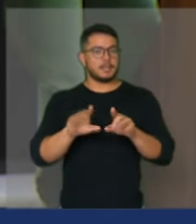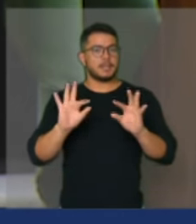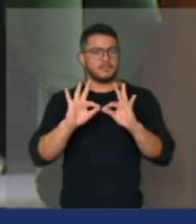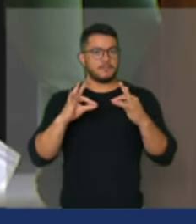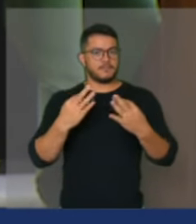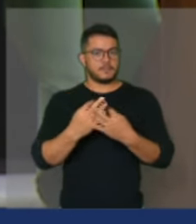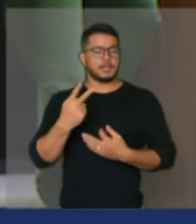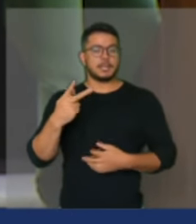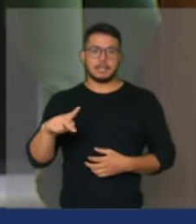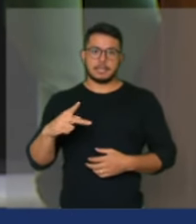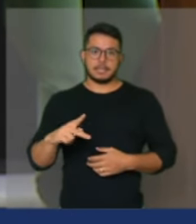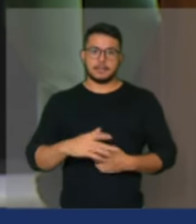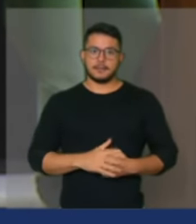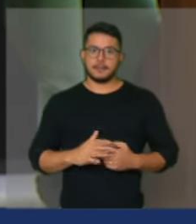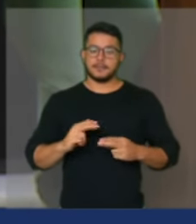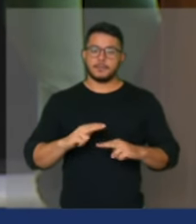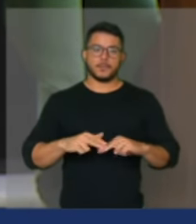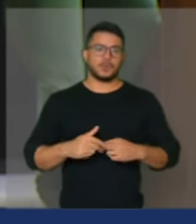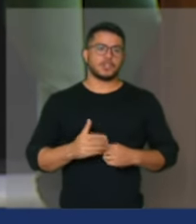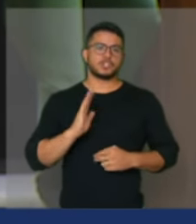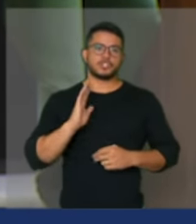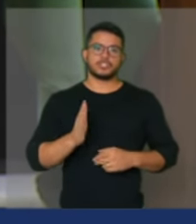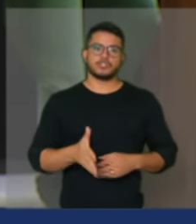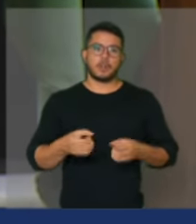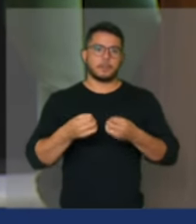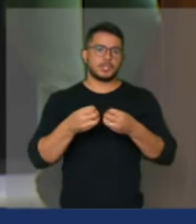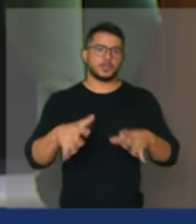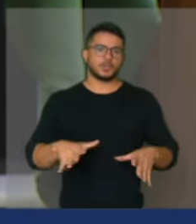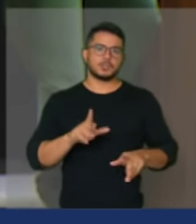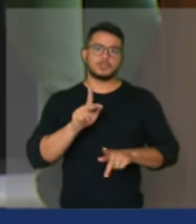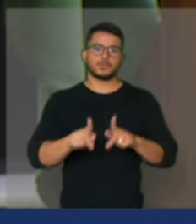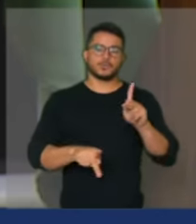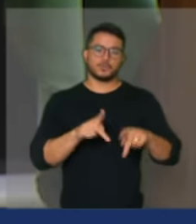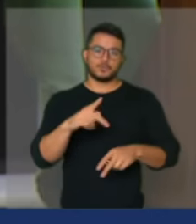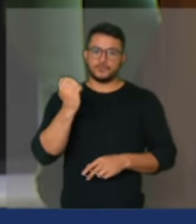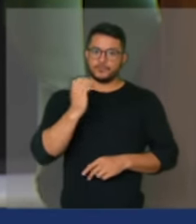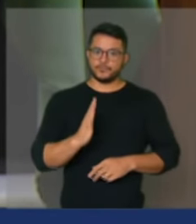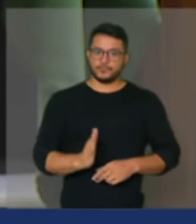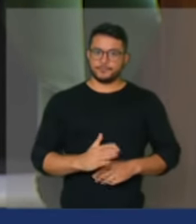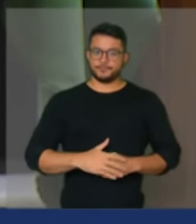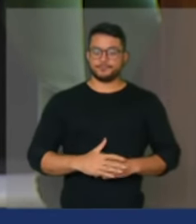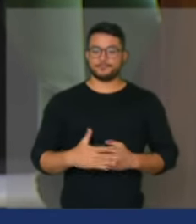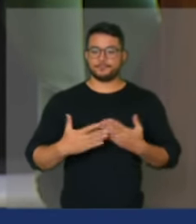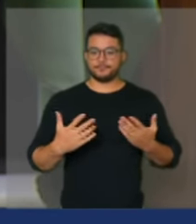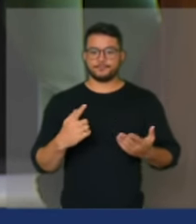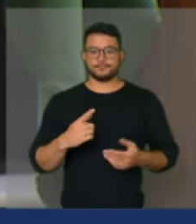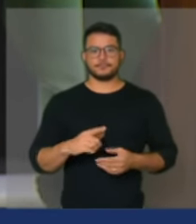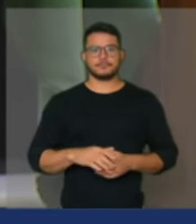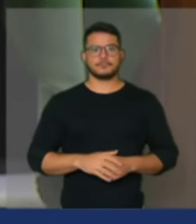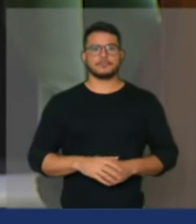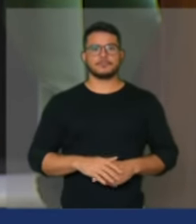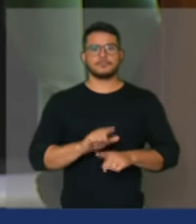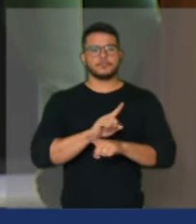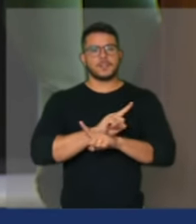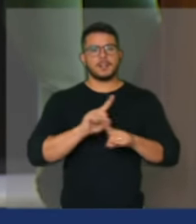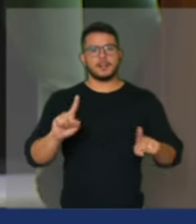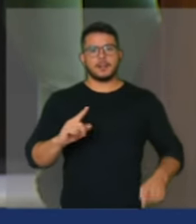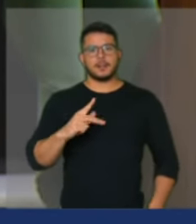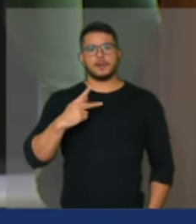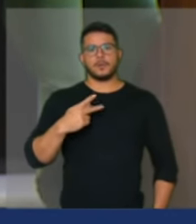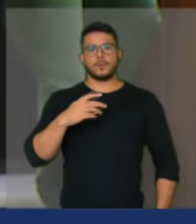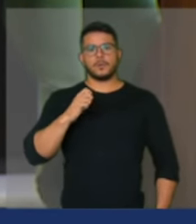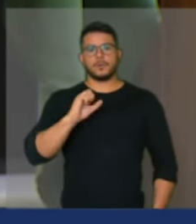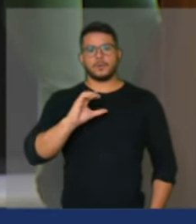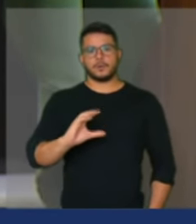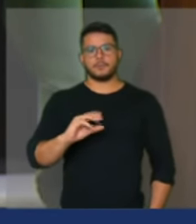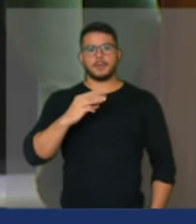infelizmente entregam o destino do povo brasileiro e lembrando para não perdermos o caminho não a PEC 32 não